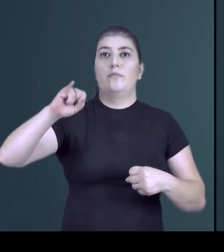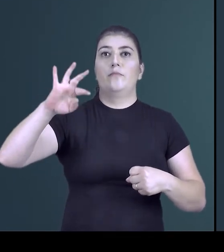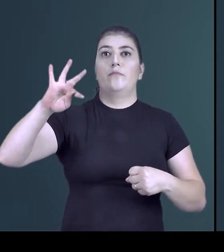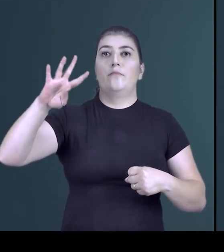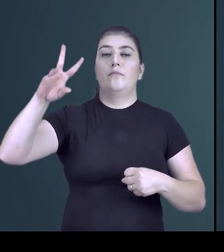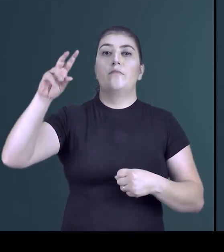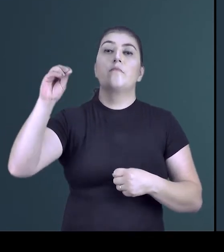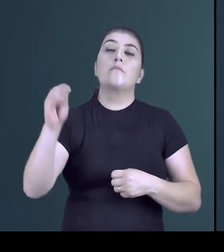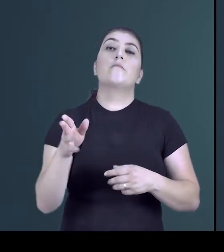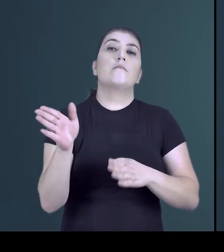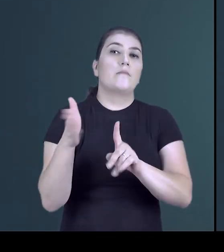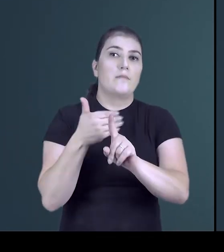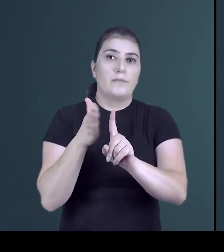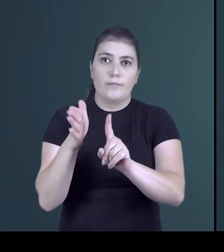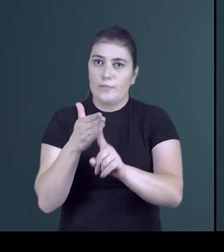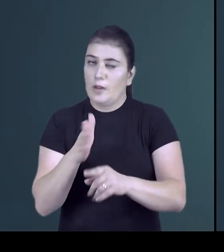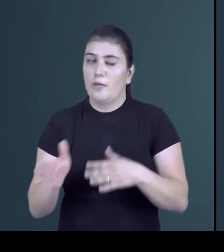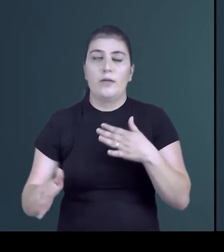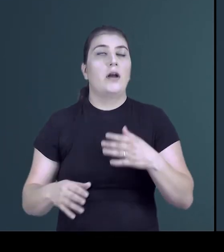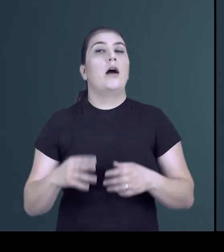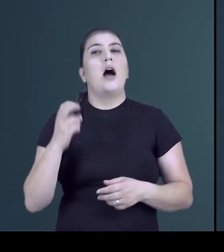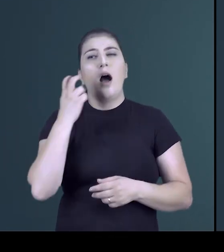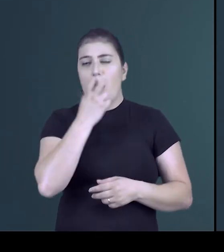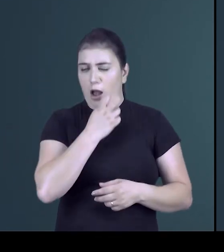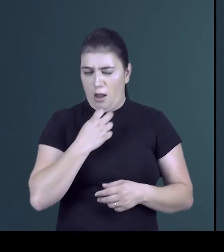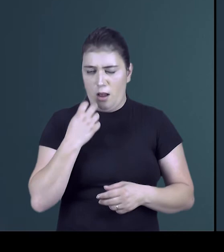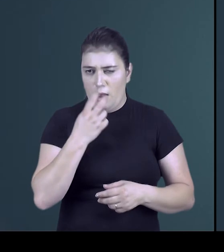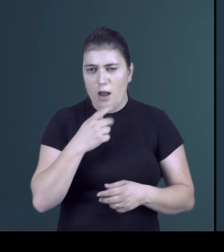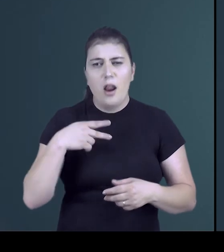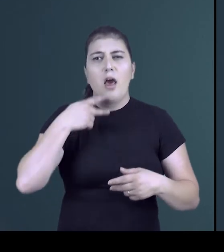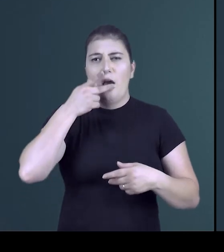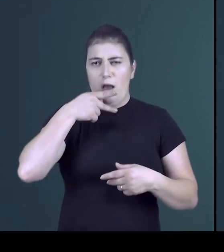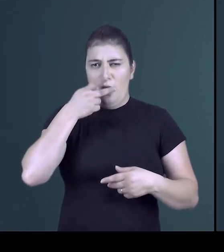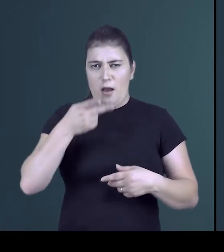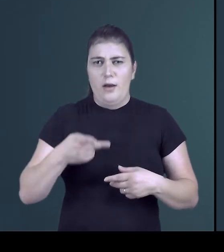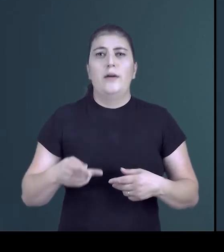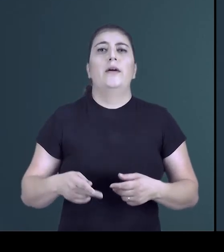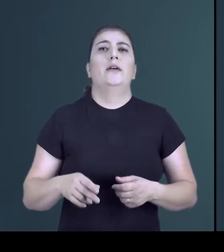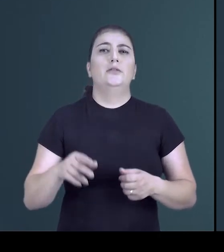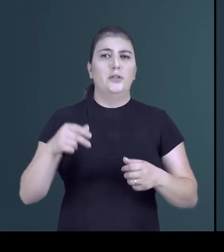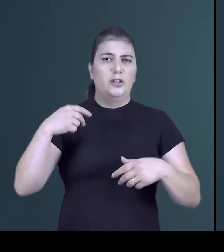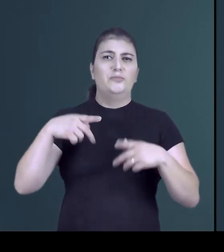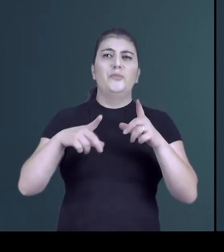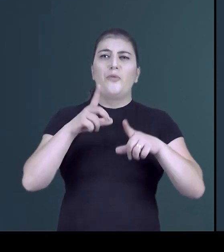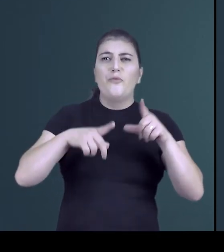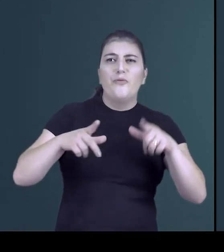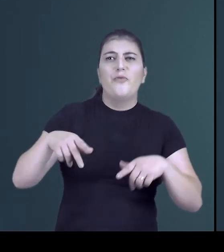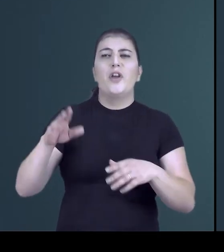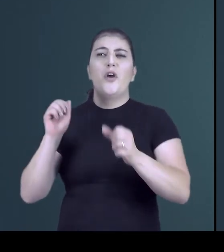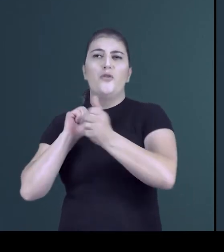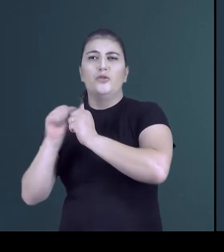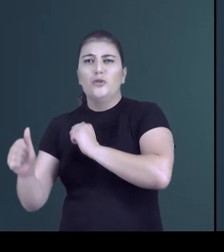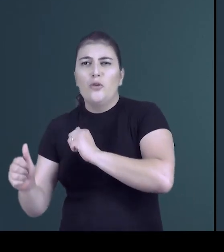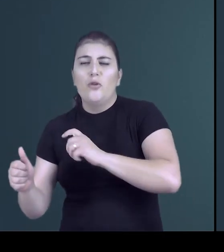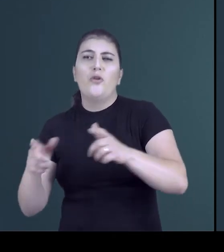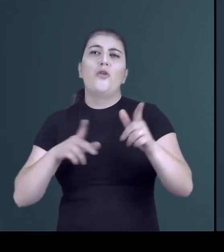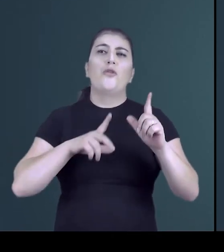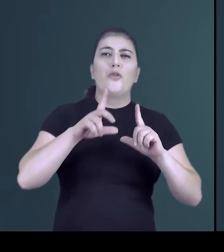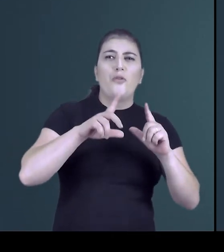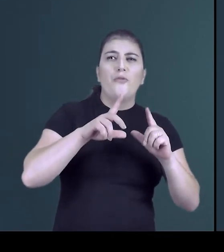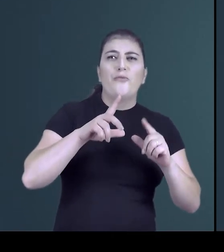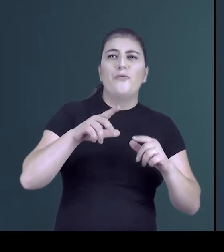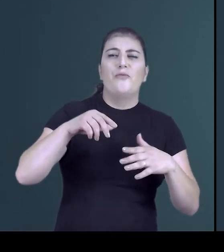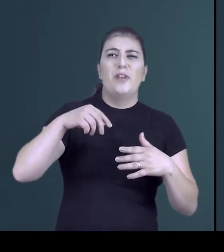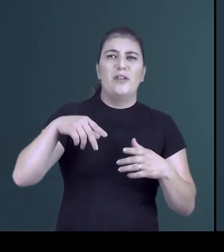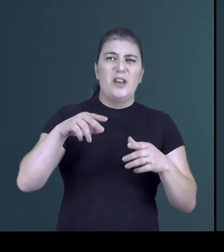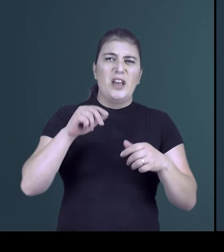Cuidado! Muitas vezes, na oralidade, fazemos o seguinte. Eu assisti o jogo. Eu assisti o filme. Mudando a